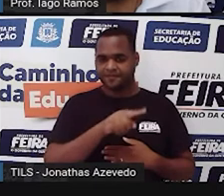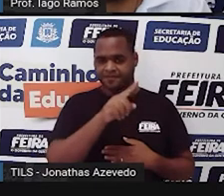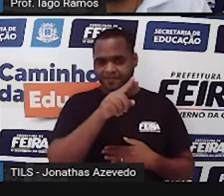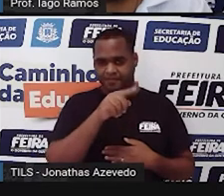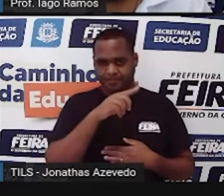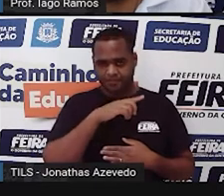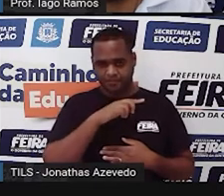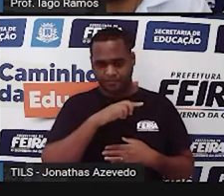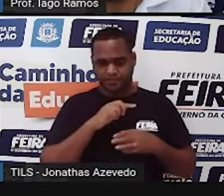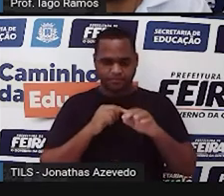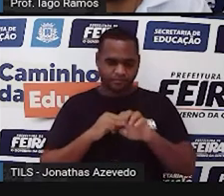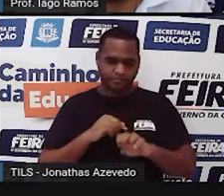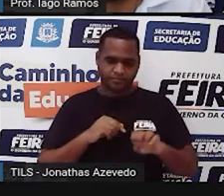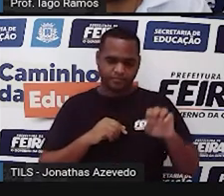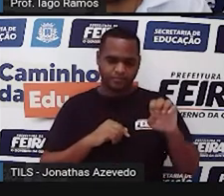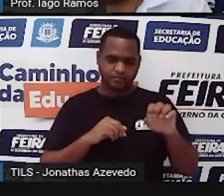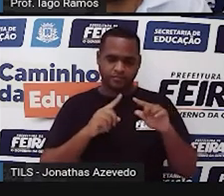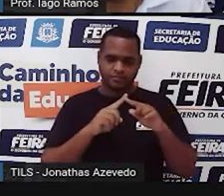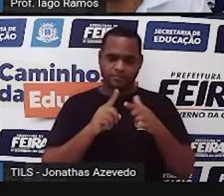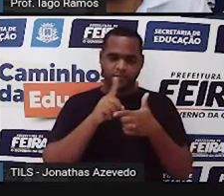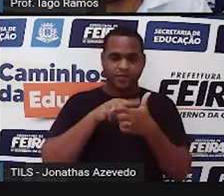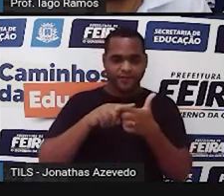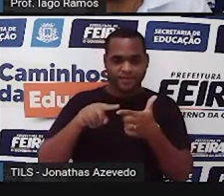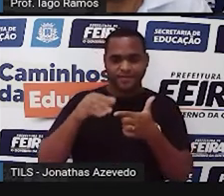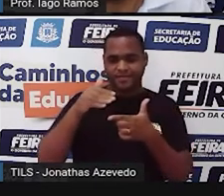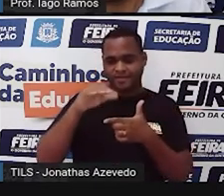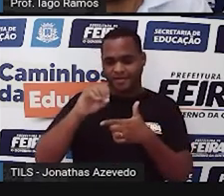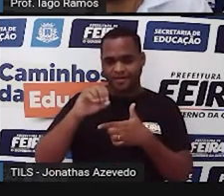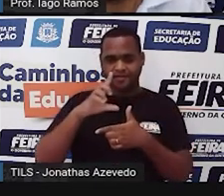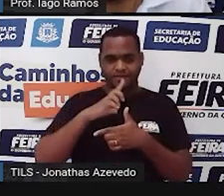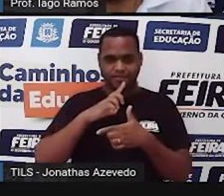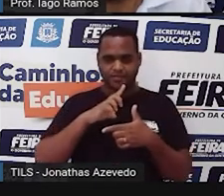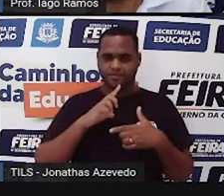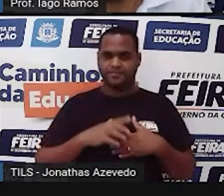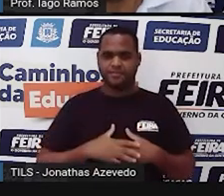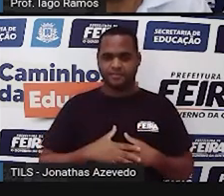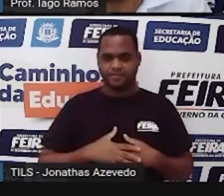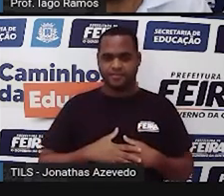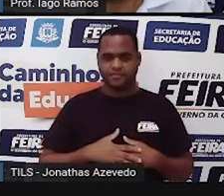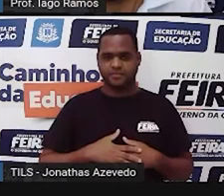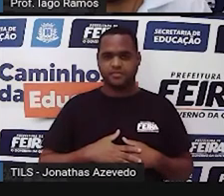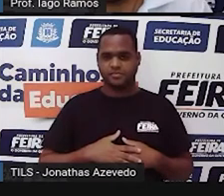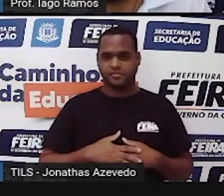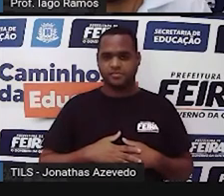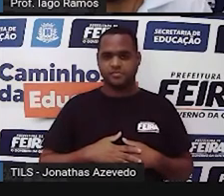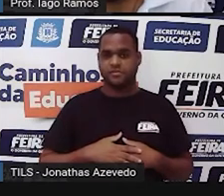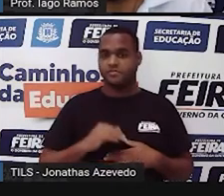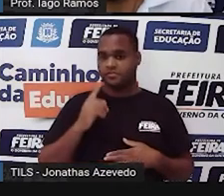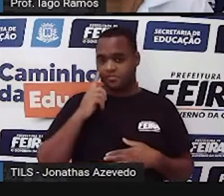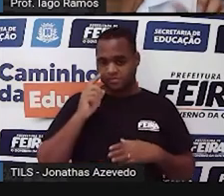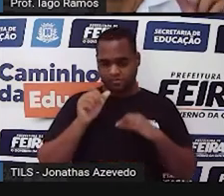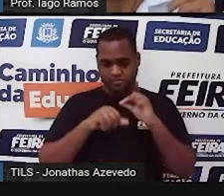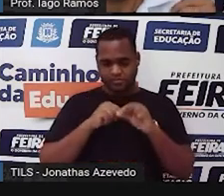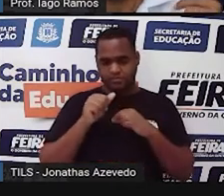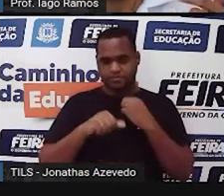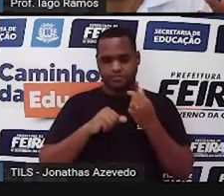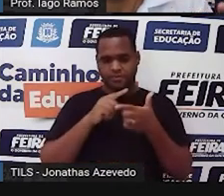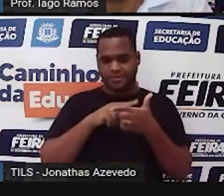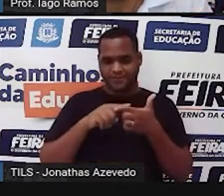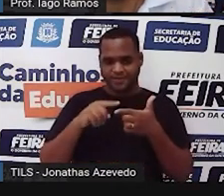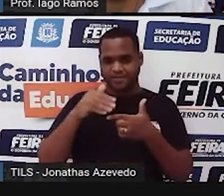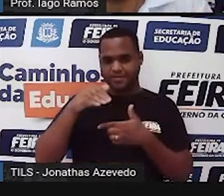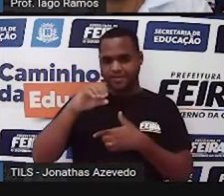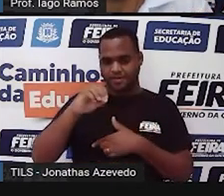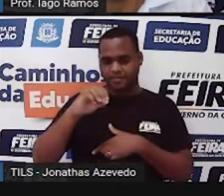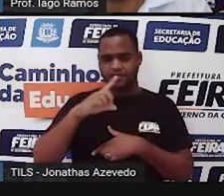esquerda, divide uma vez por 10, divide outra vez por 10 e divide mais uma